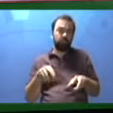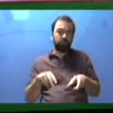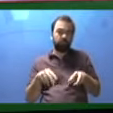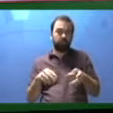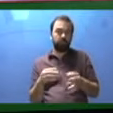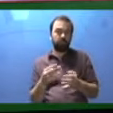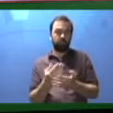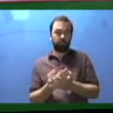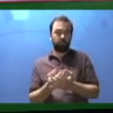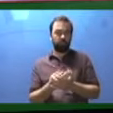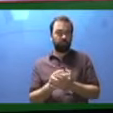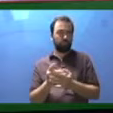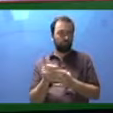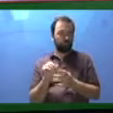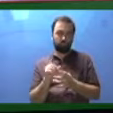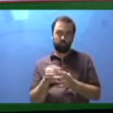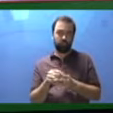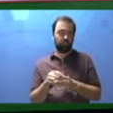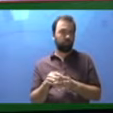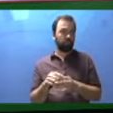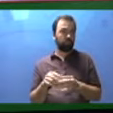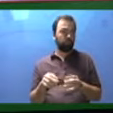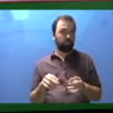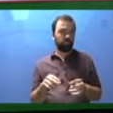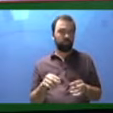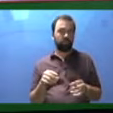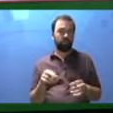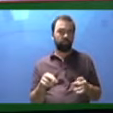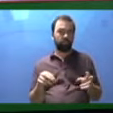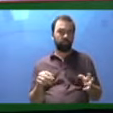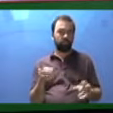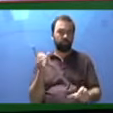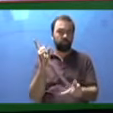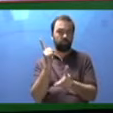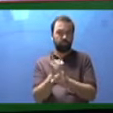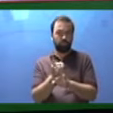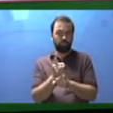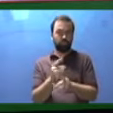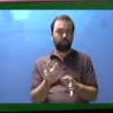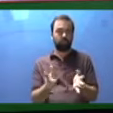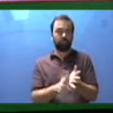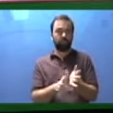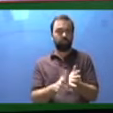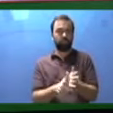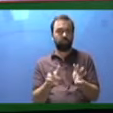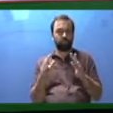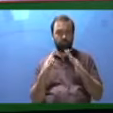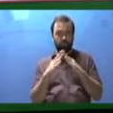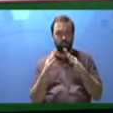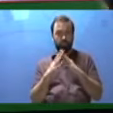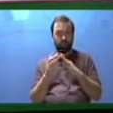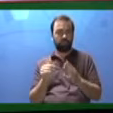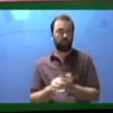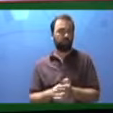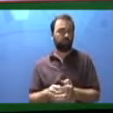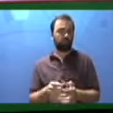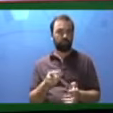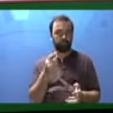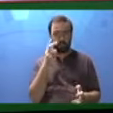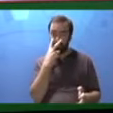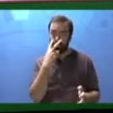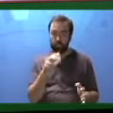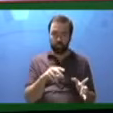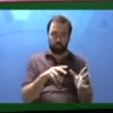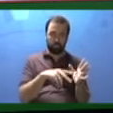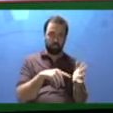um estojo novo e cadernos. Para isso precisavam encontrar uma papelaria. Resolveram